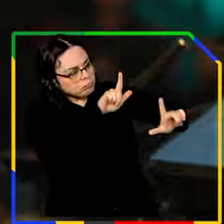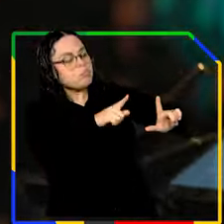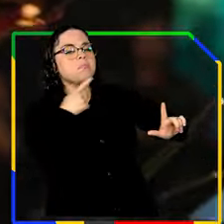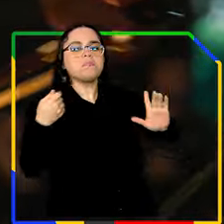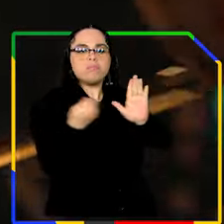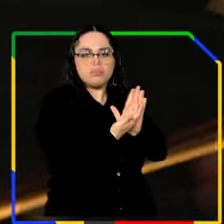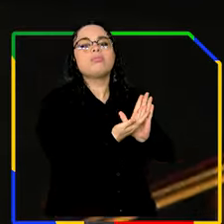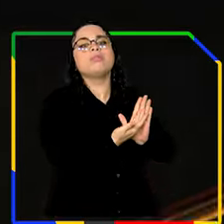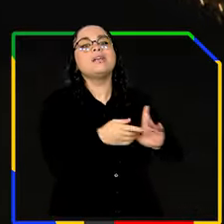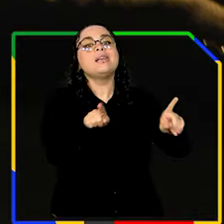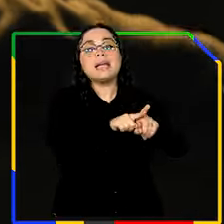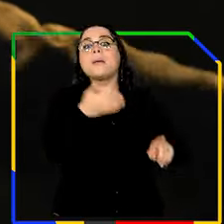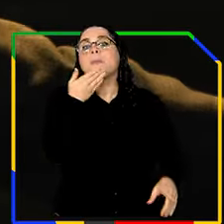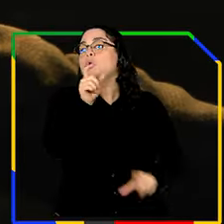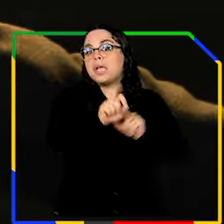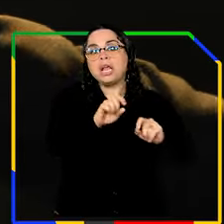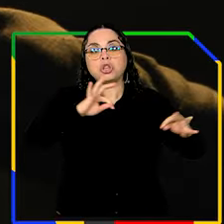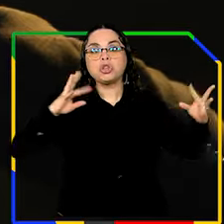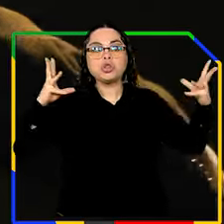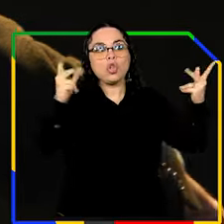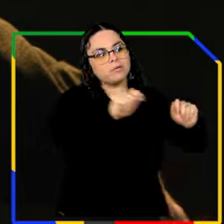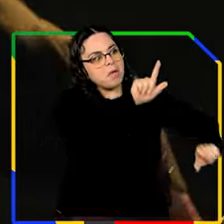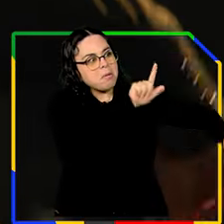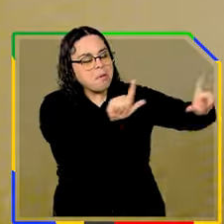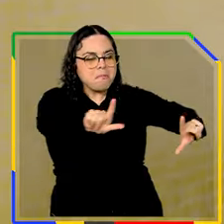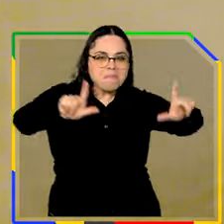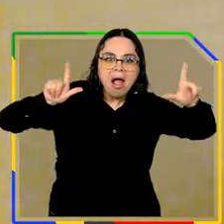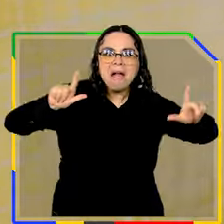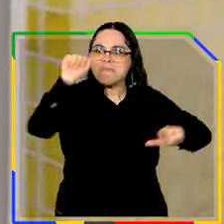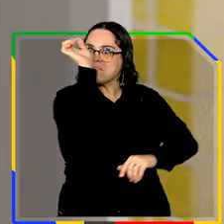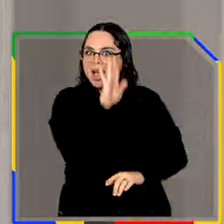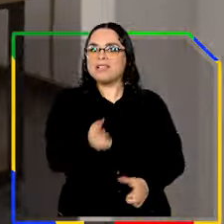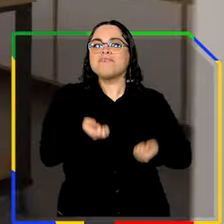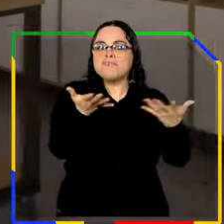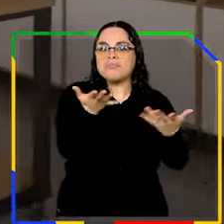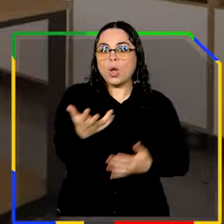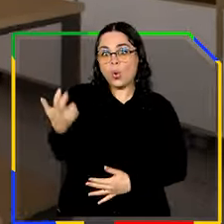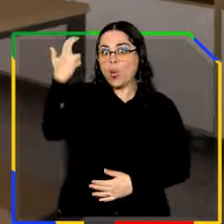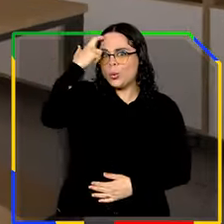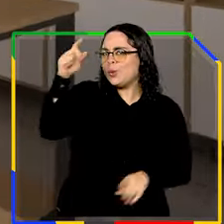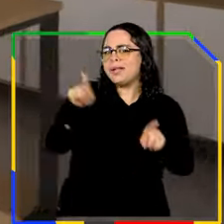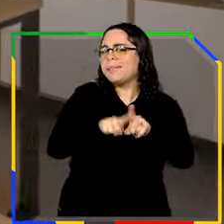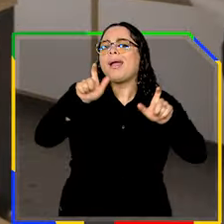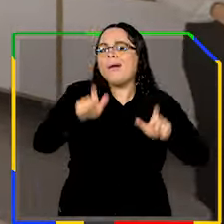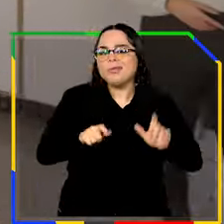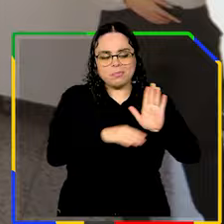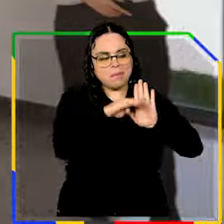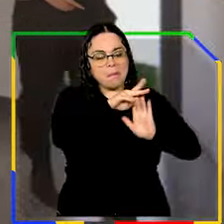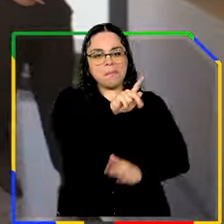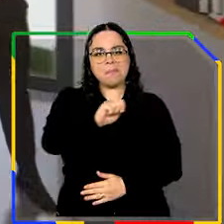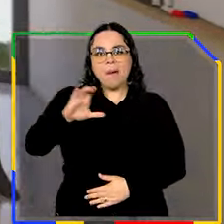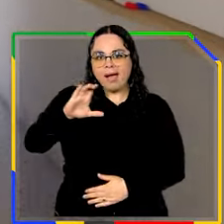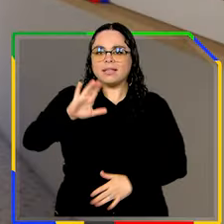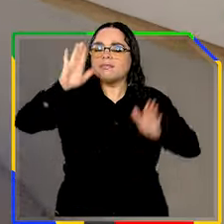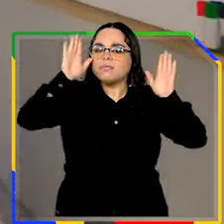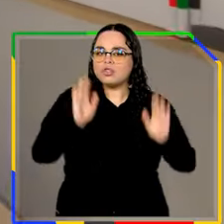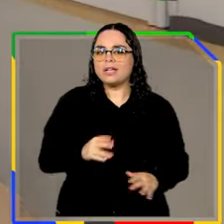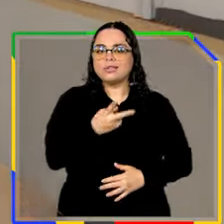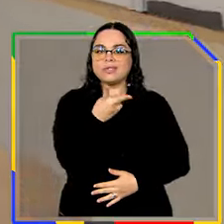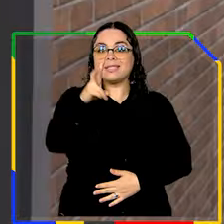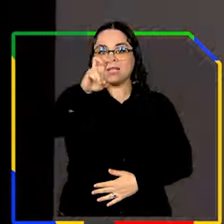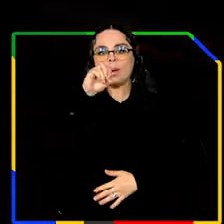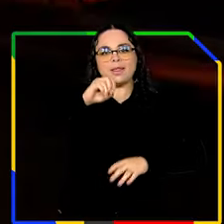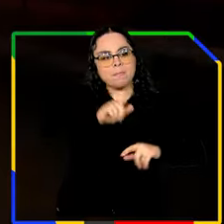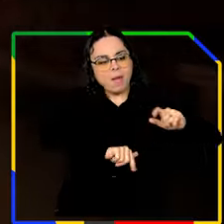Queremos que o talento brasileiro esteja em todas as telas. A cultura está no novo parque. Estamos construindo 250